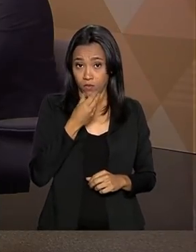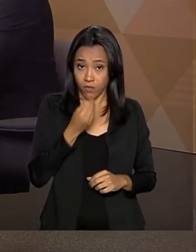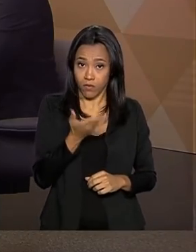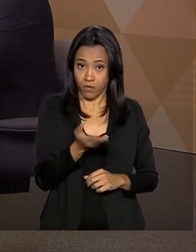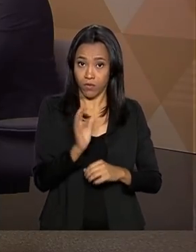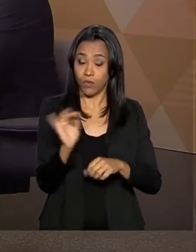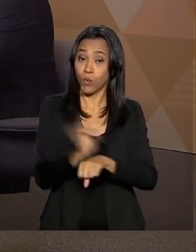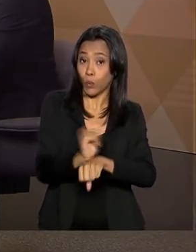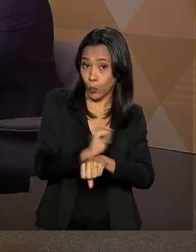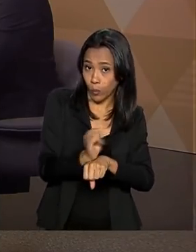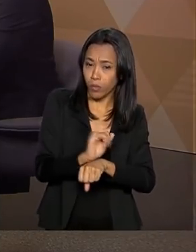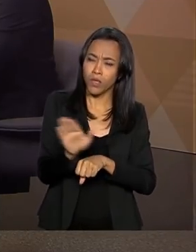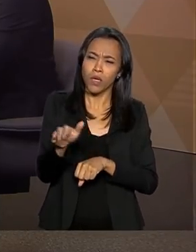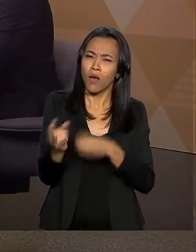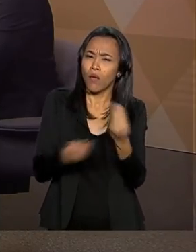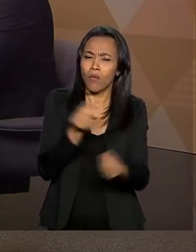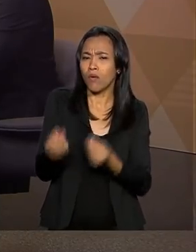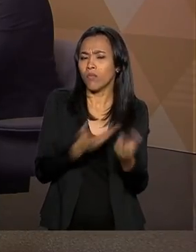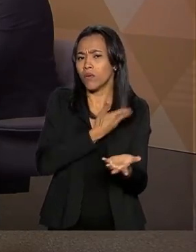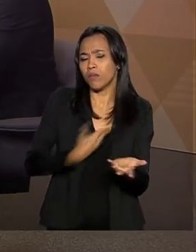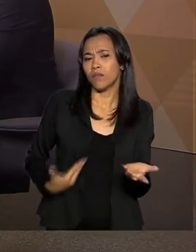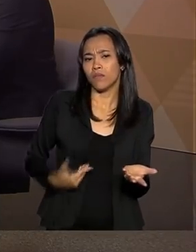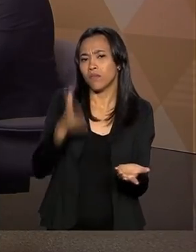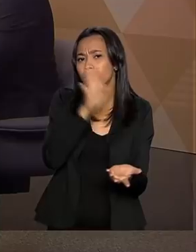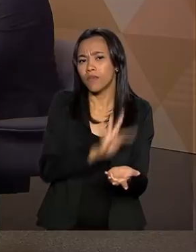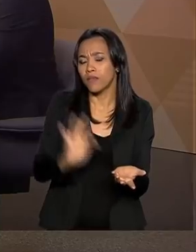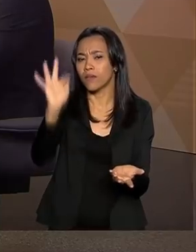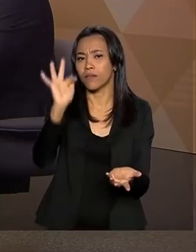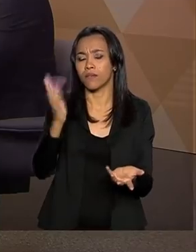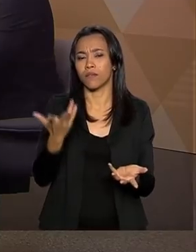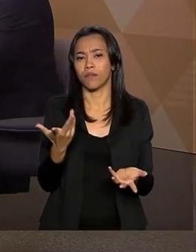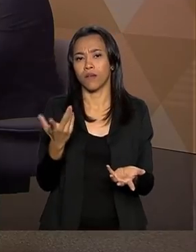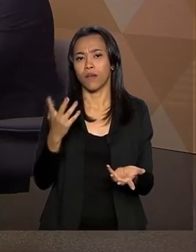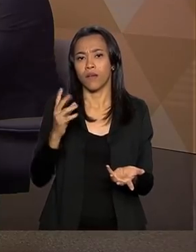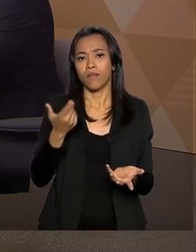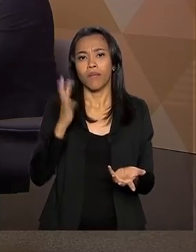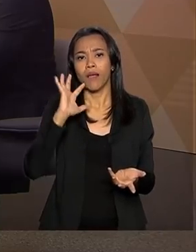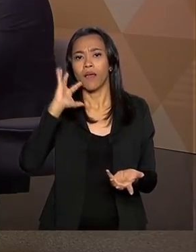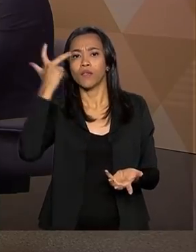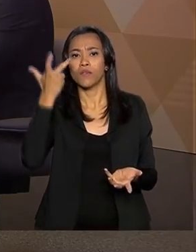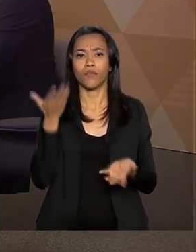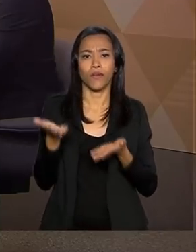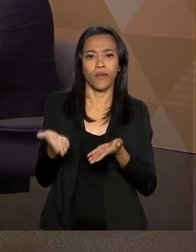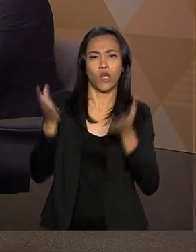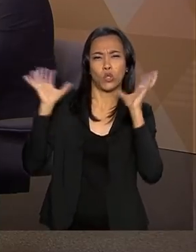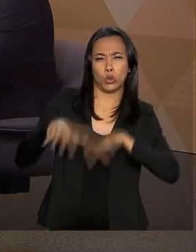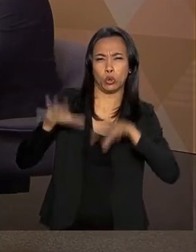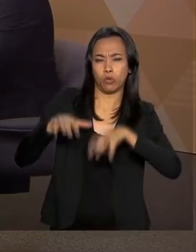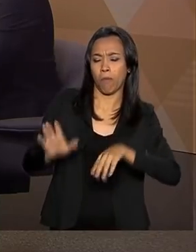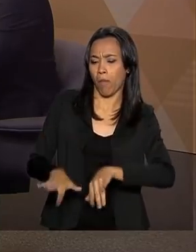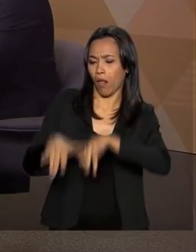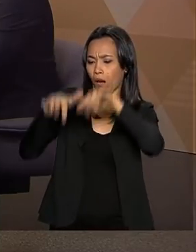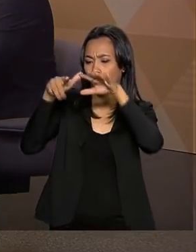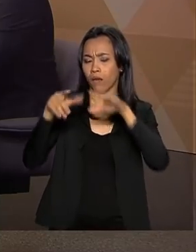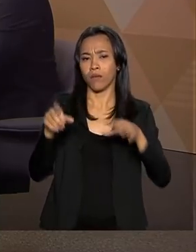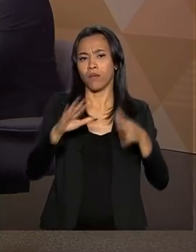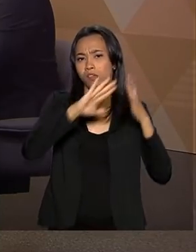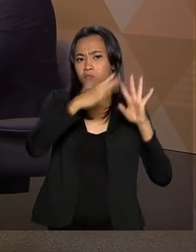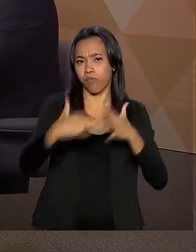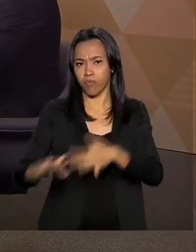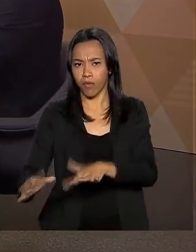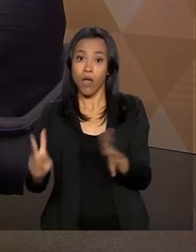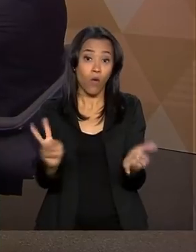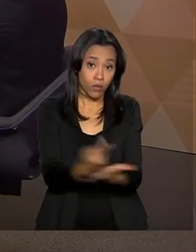sobre essa questão de como o governo federal trabalha com essas intensas chuvas e a prevenção de desastres